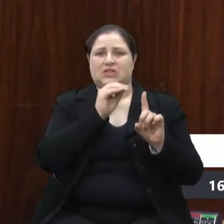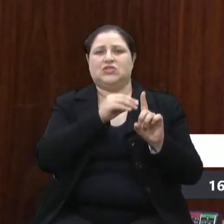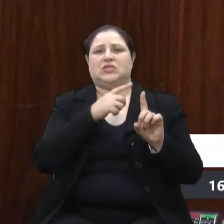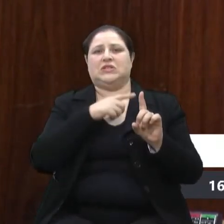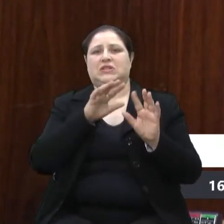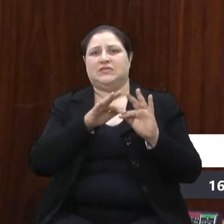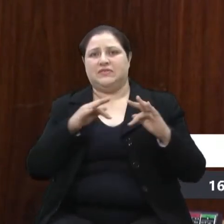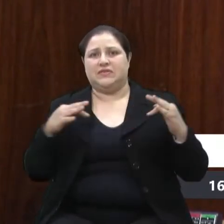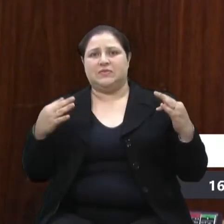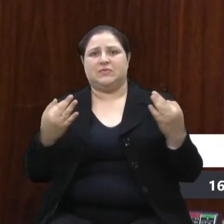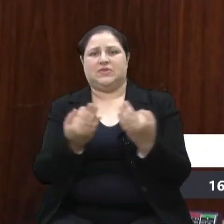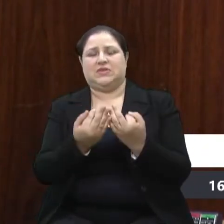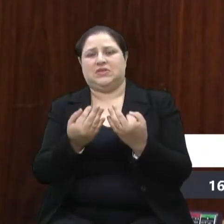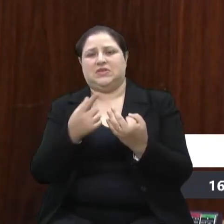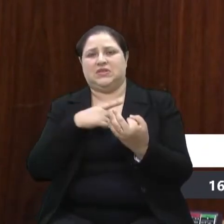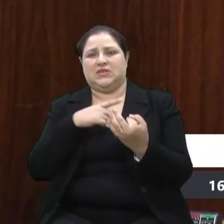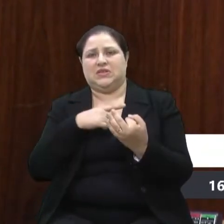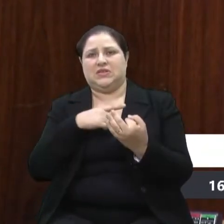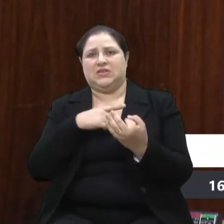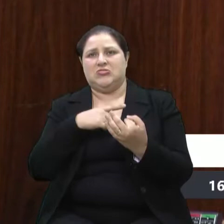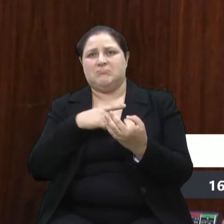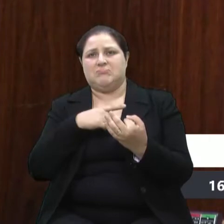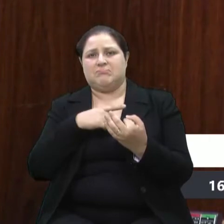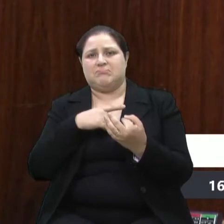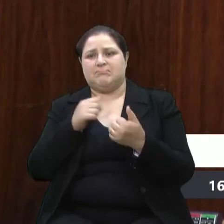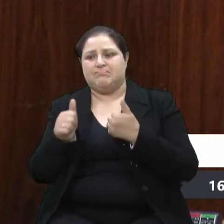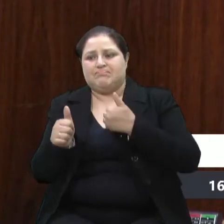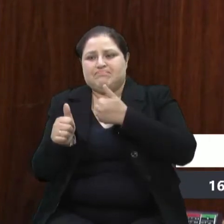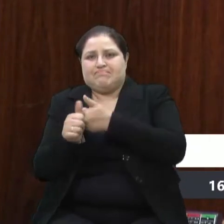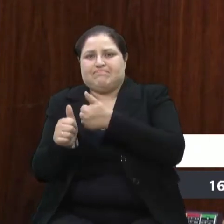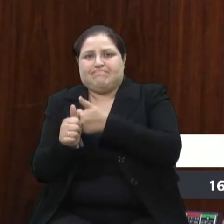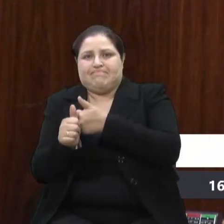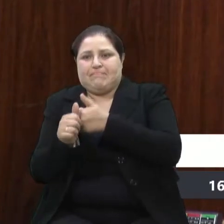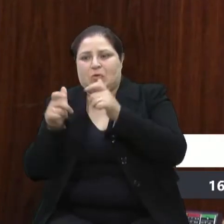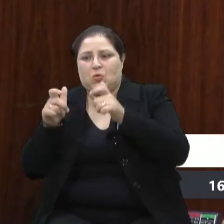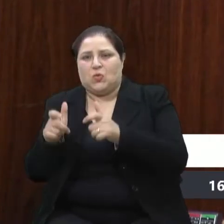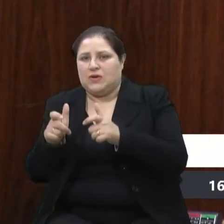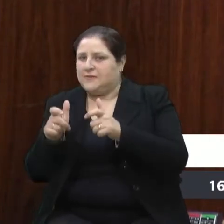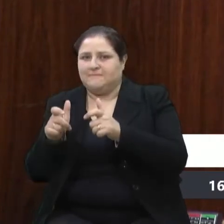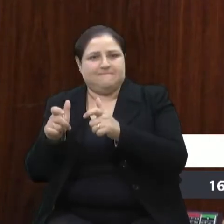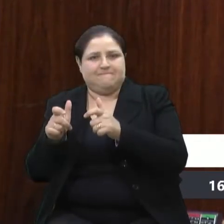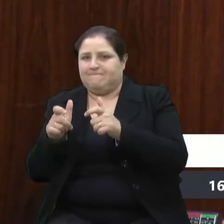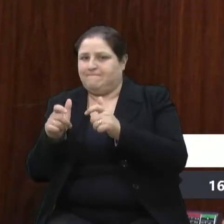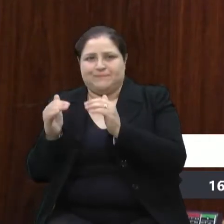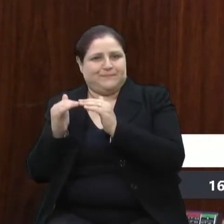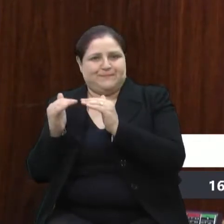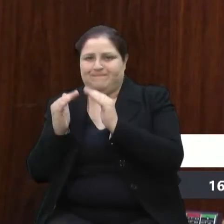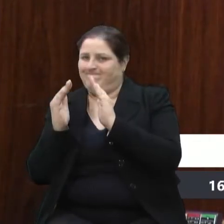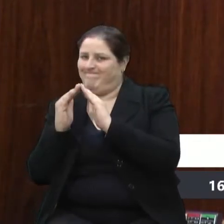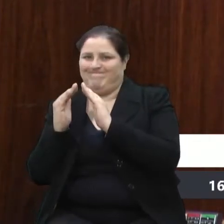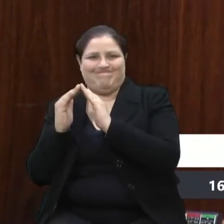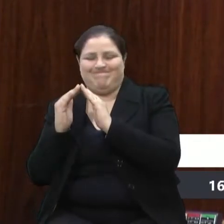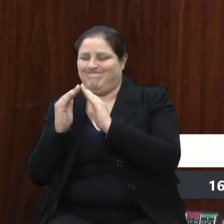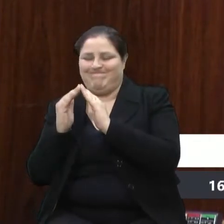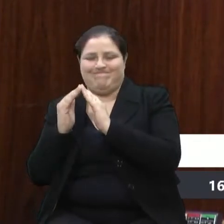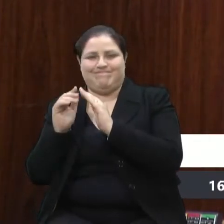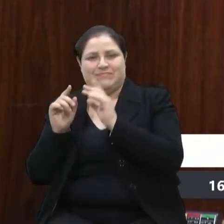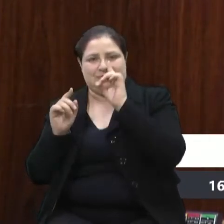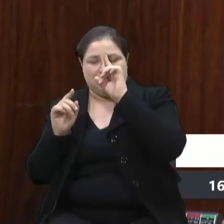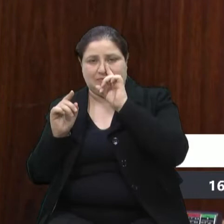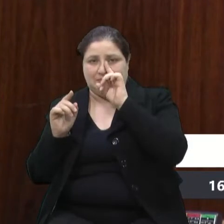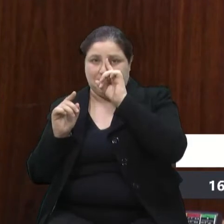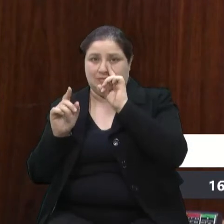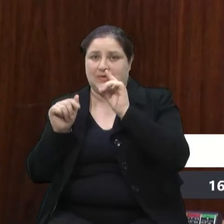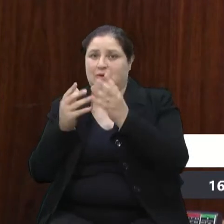as famílias em beiras de lugares não apropriados para moradia, então é muito